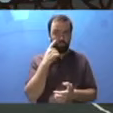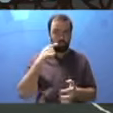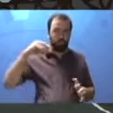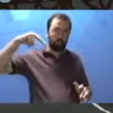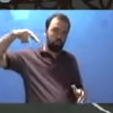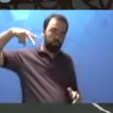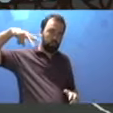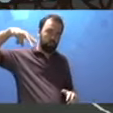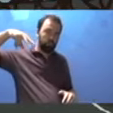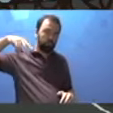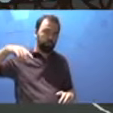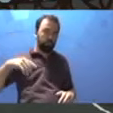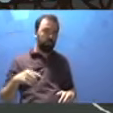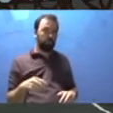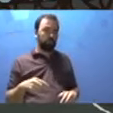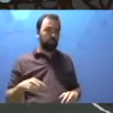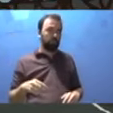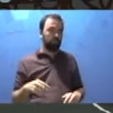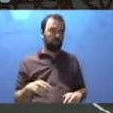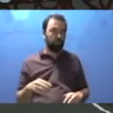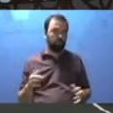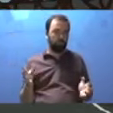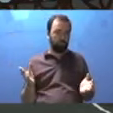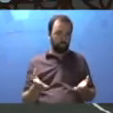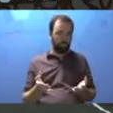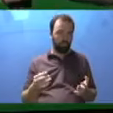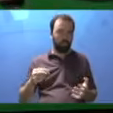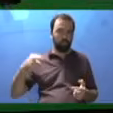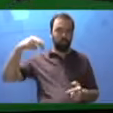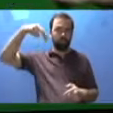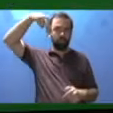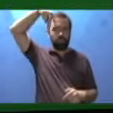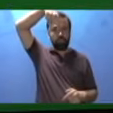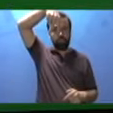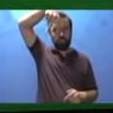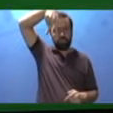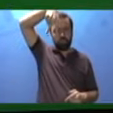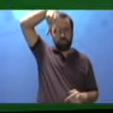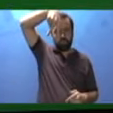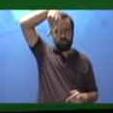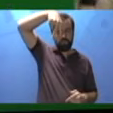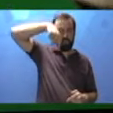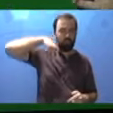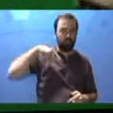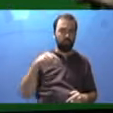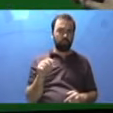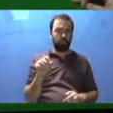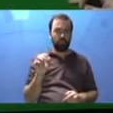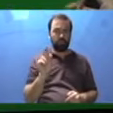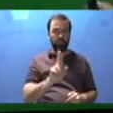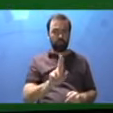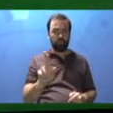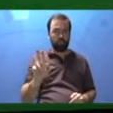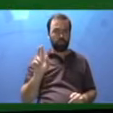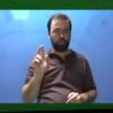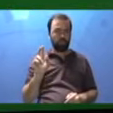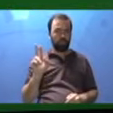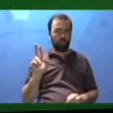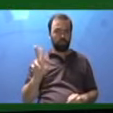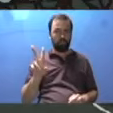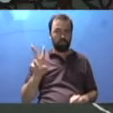Olha lá. Olha visão que eu falei. Essa chama vertical. Coloque a maquete no chão da sala. Cuidado para não pisar nela.